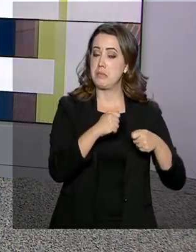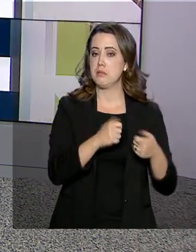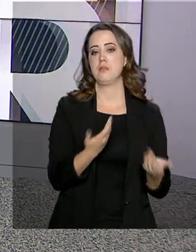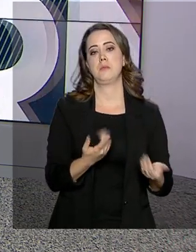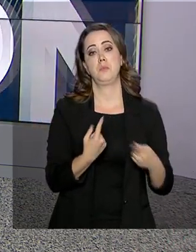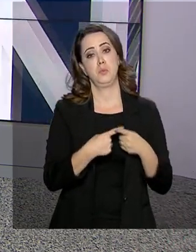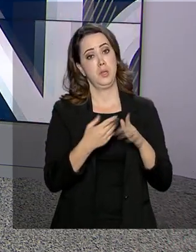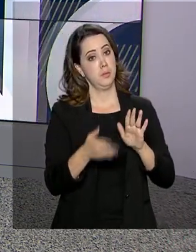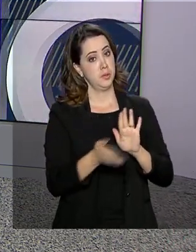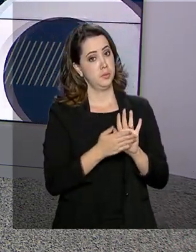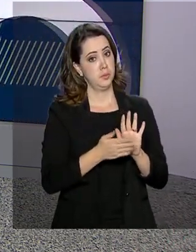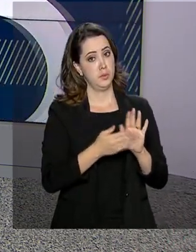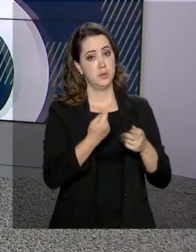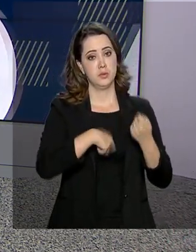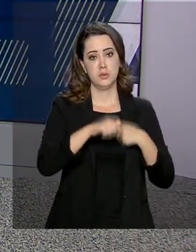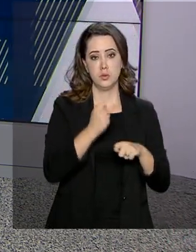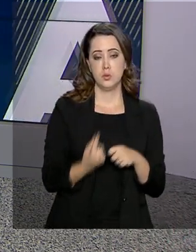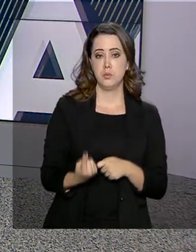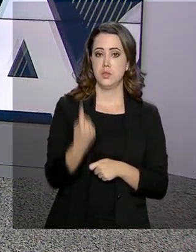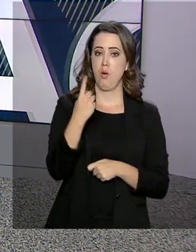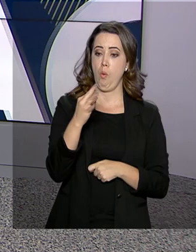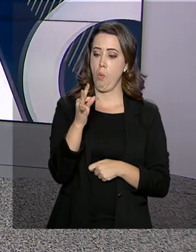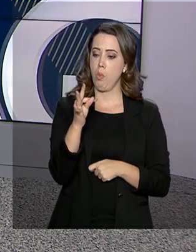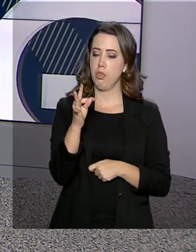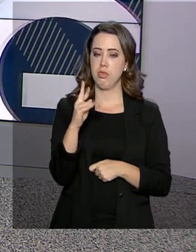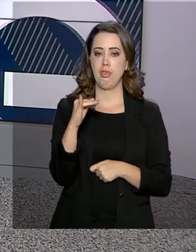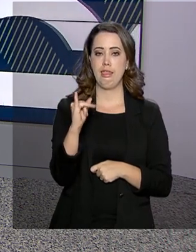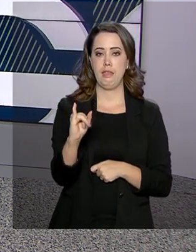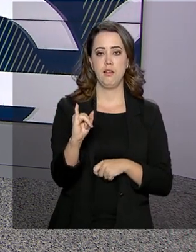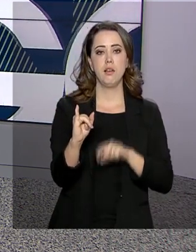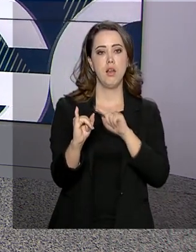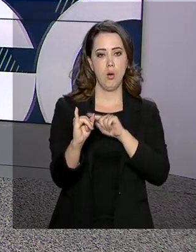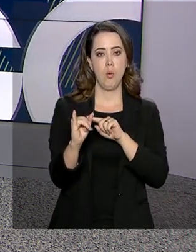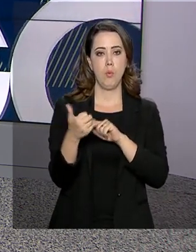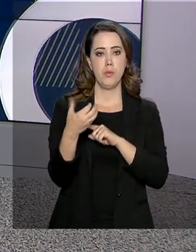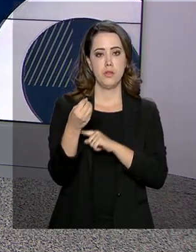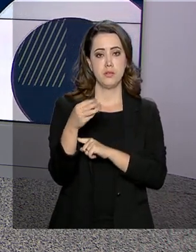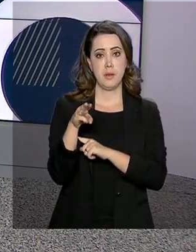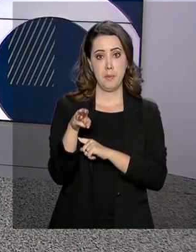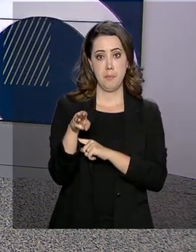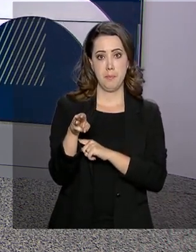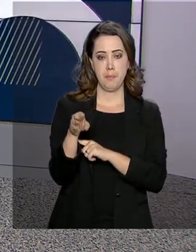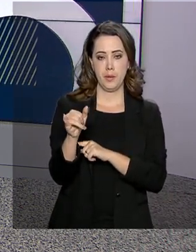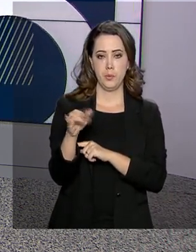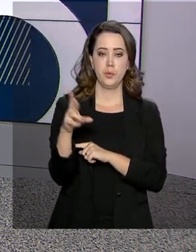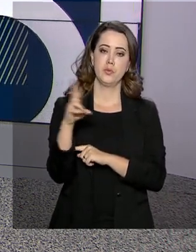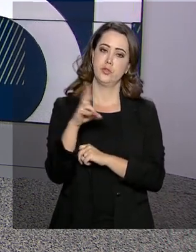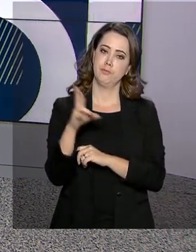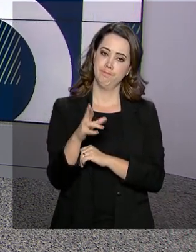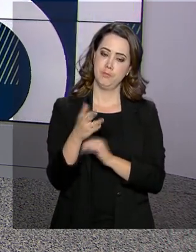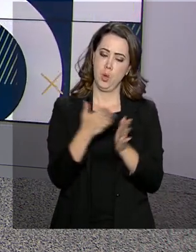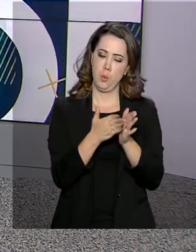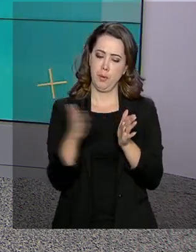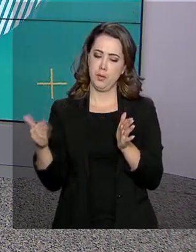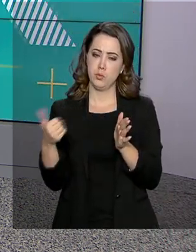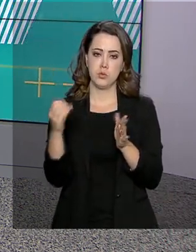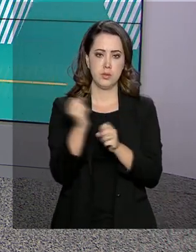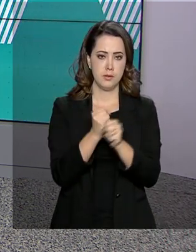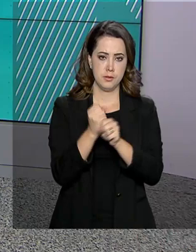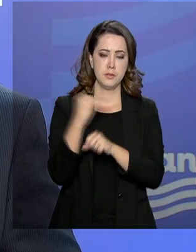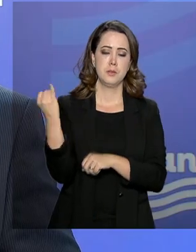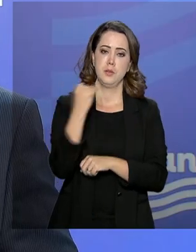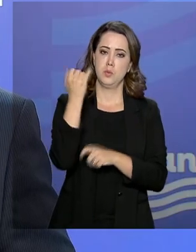deve economizar mais de R 1,1 trilhão e R 100 bilhões em 10 anos e é fundamental para equilibrar as contas públicas.